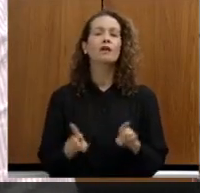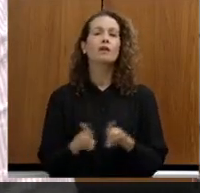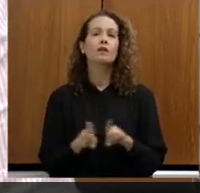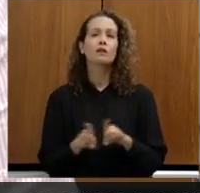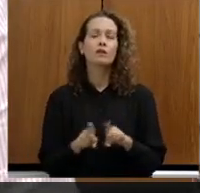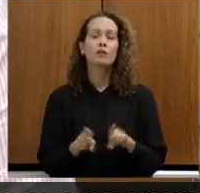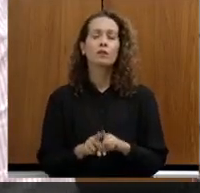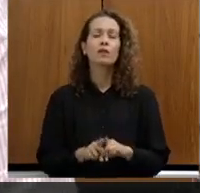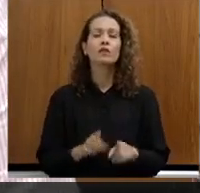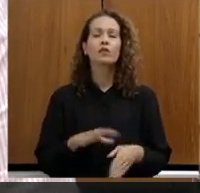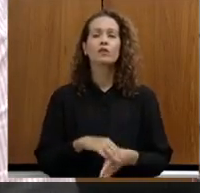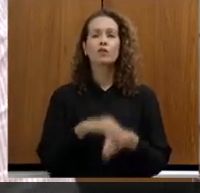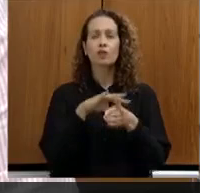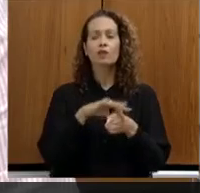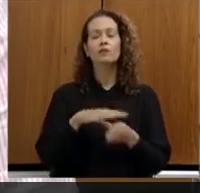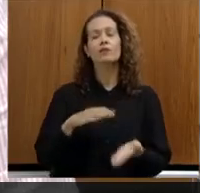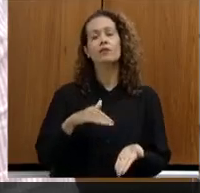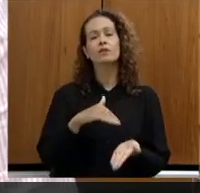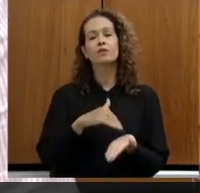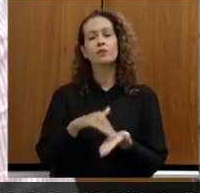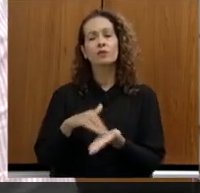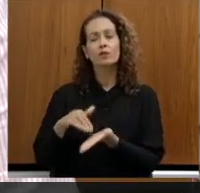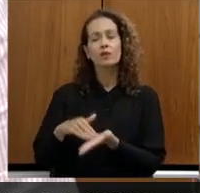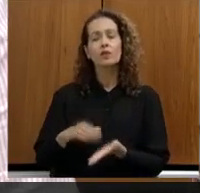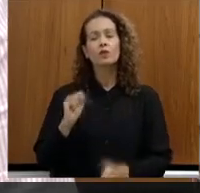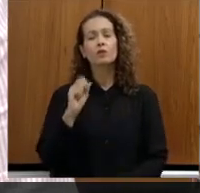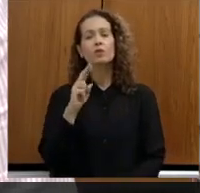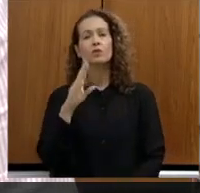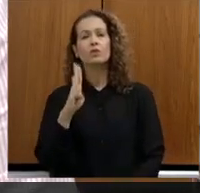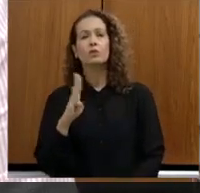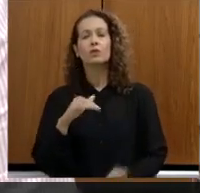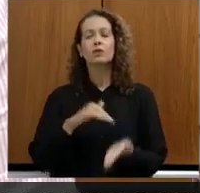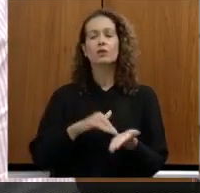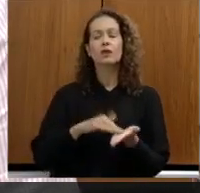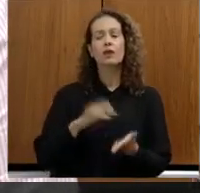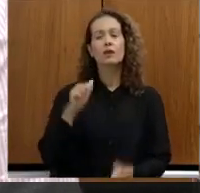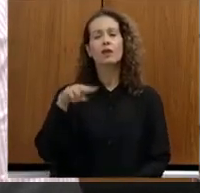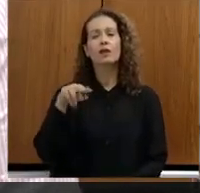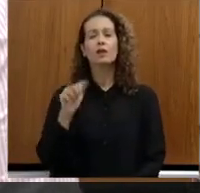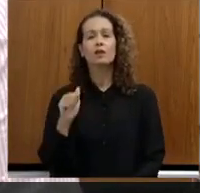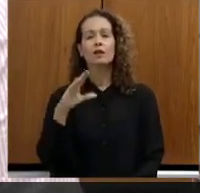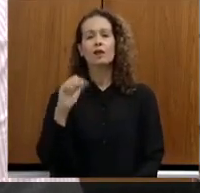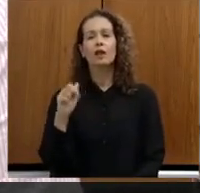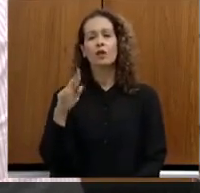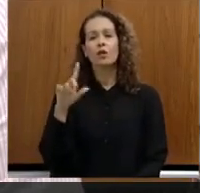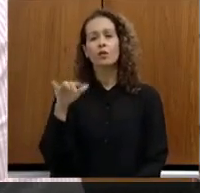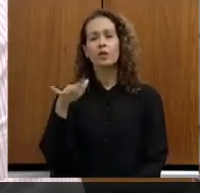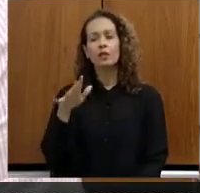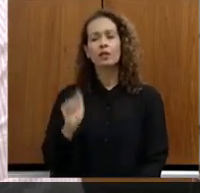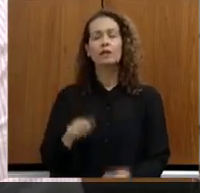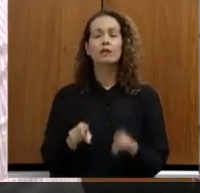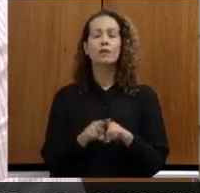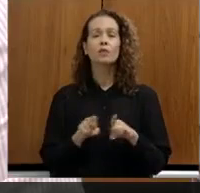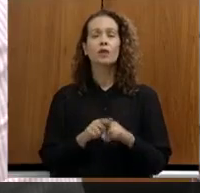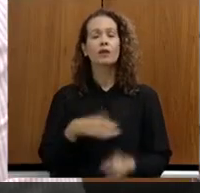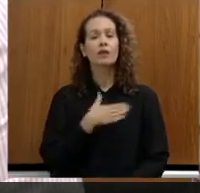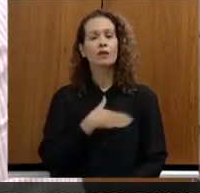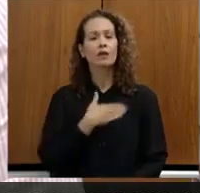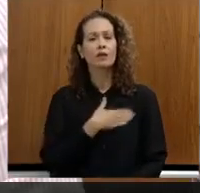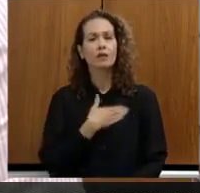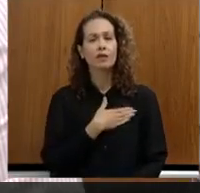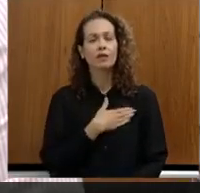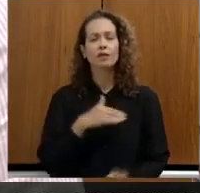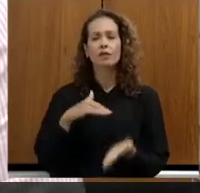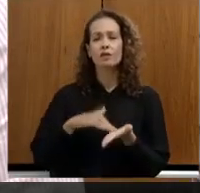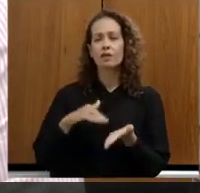SEMAD, a Ana Carolina, subsecretária de regularização ambiental, e a nossa querida secretária Marília,